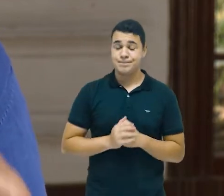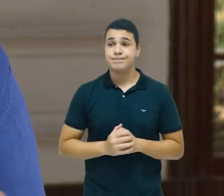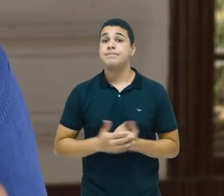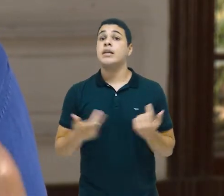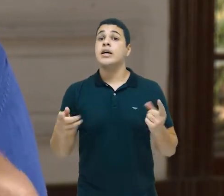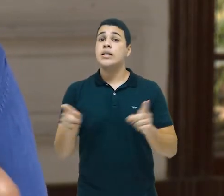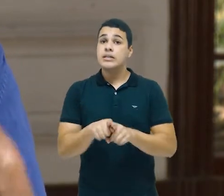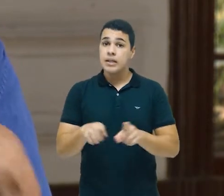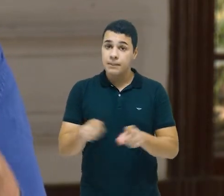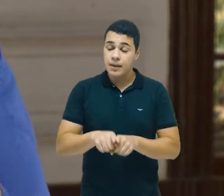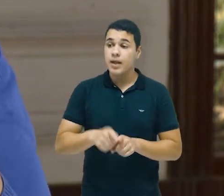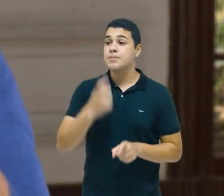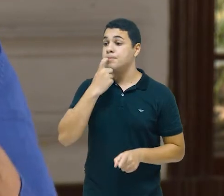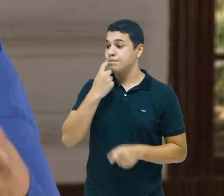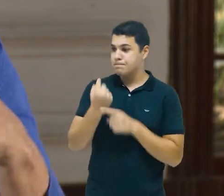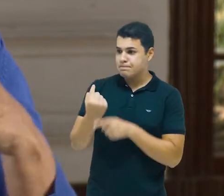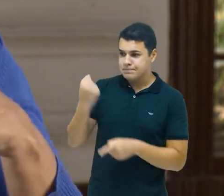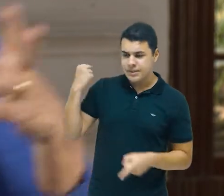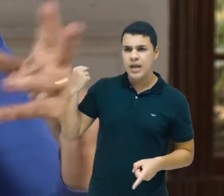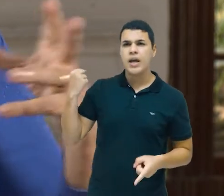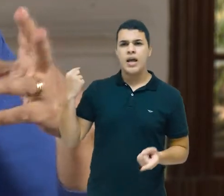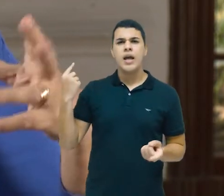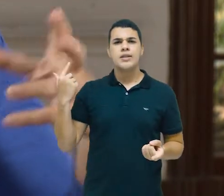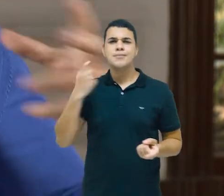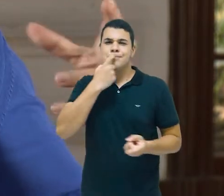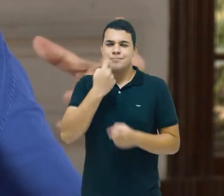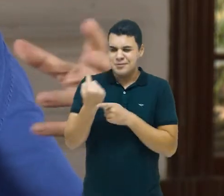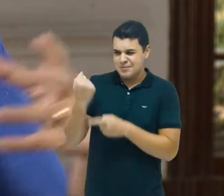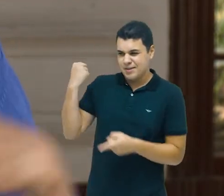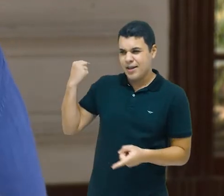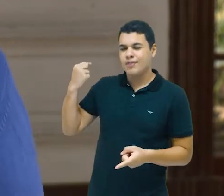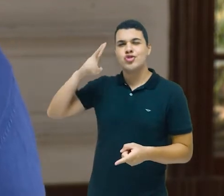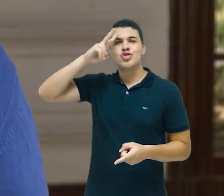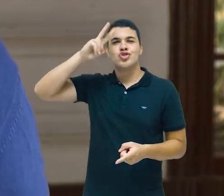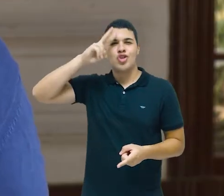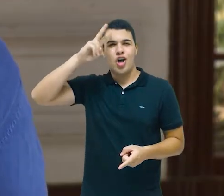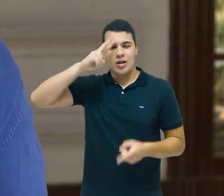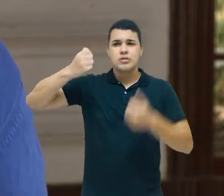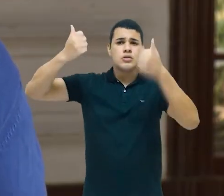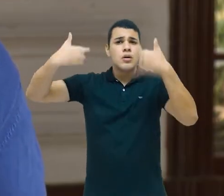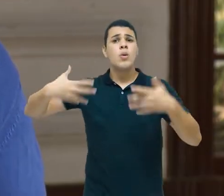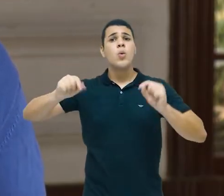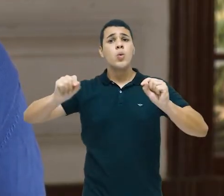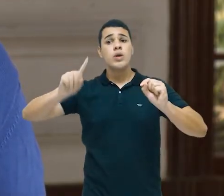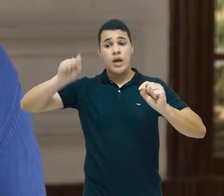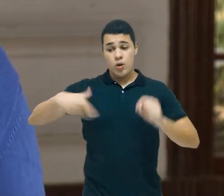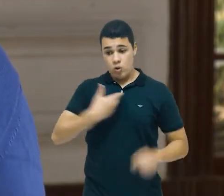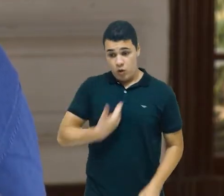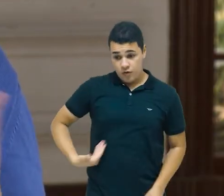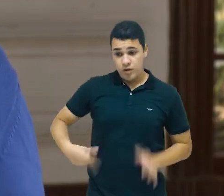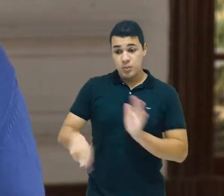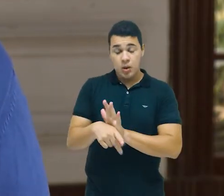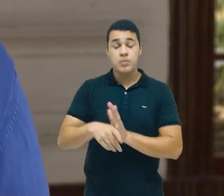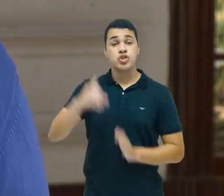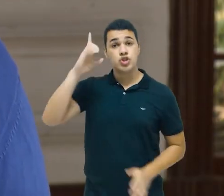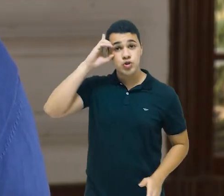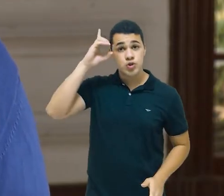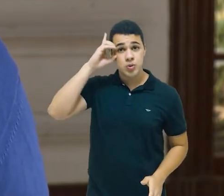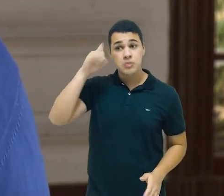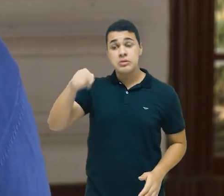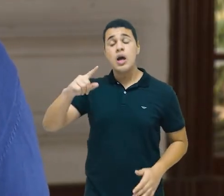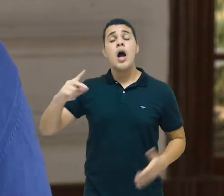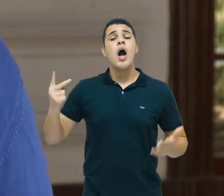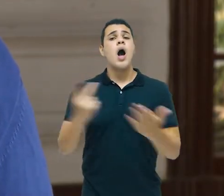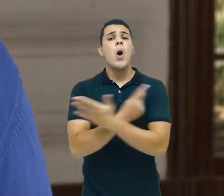ainda, recém, um pouco mais perto, historicamente, nos governos Dilma, houve, eu